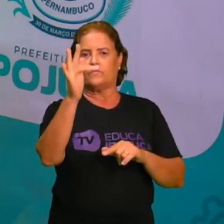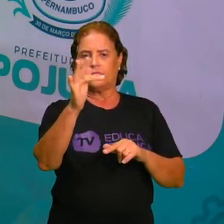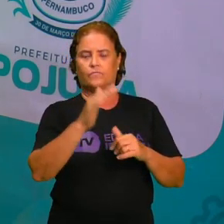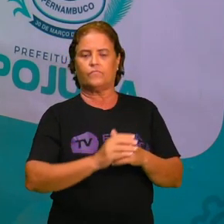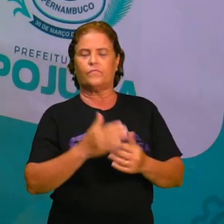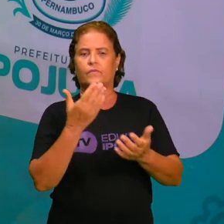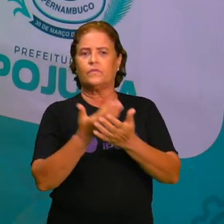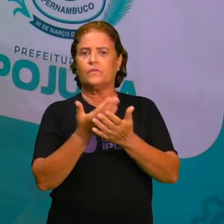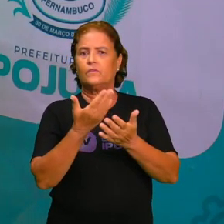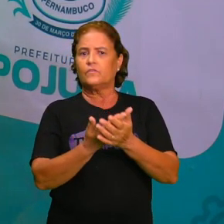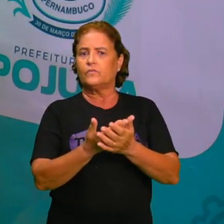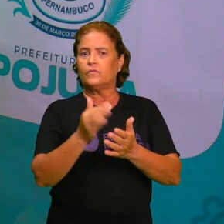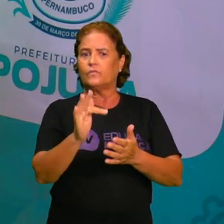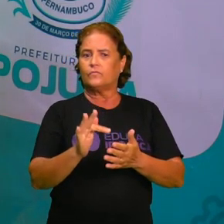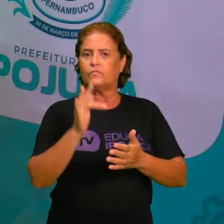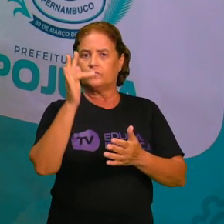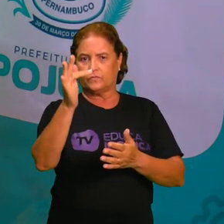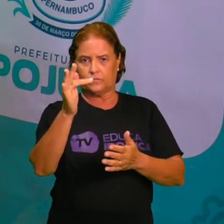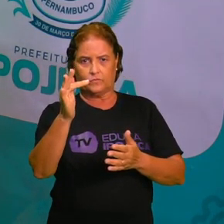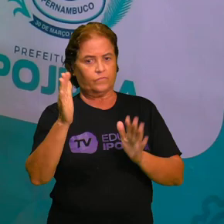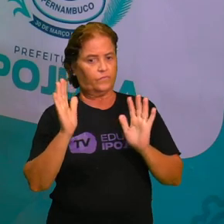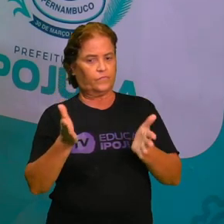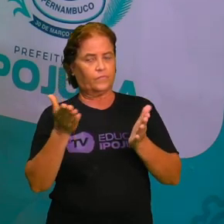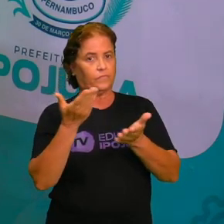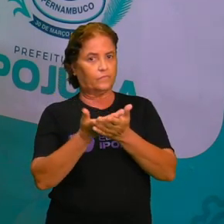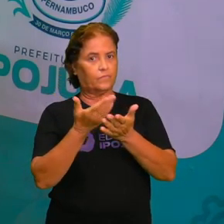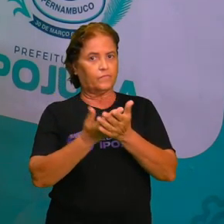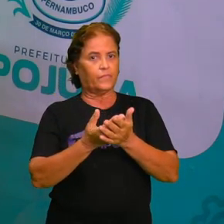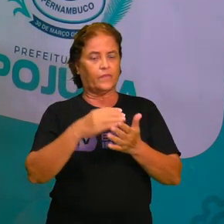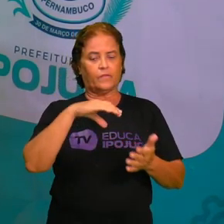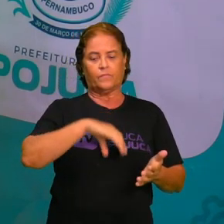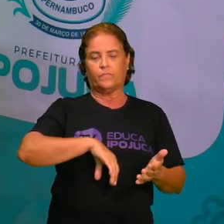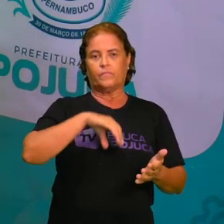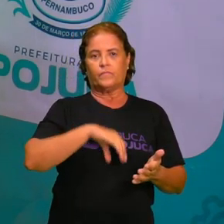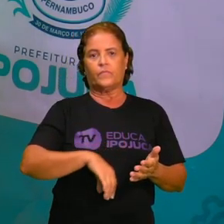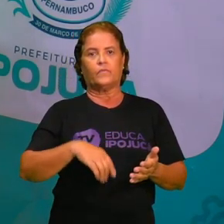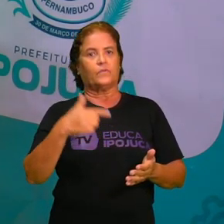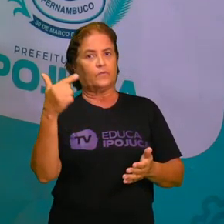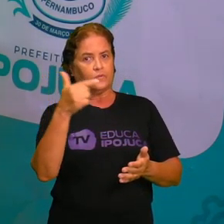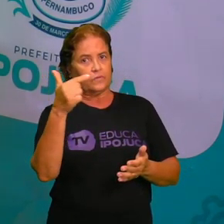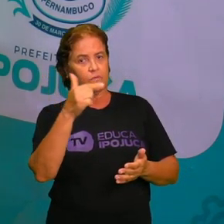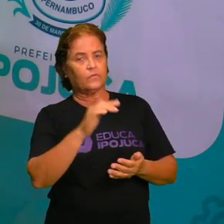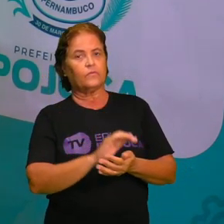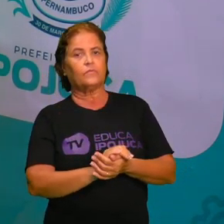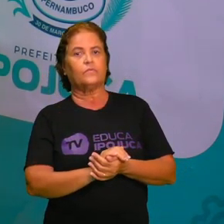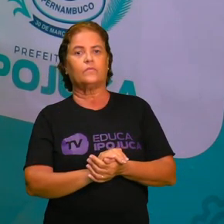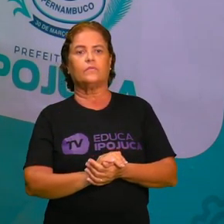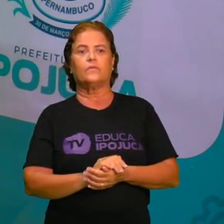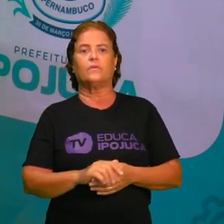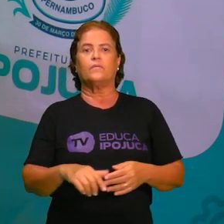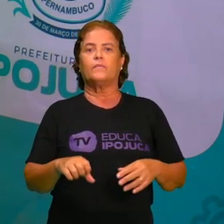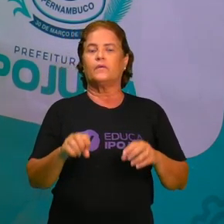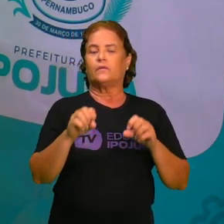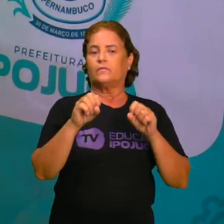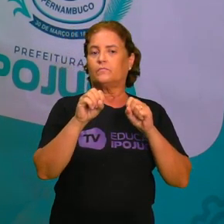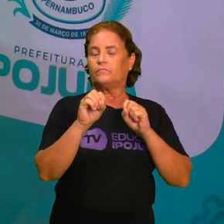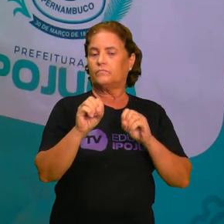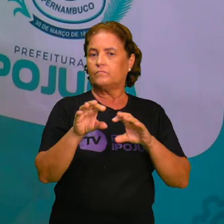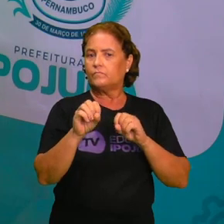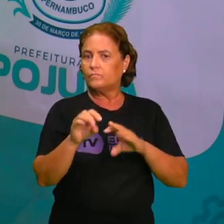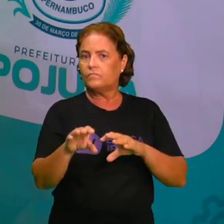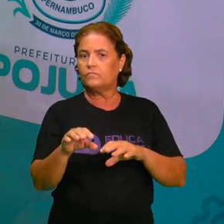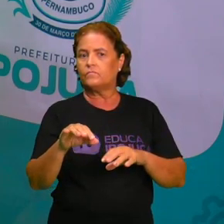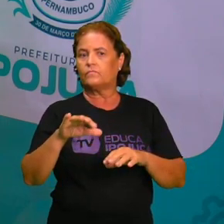futuro. Hoje a aula é de Língua Portuguesa, a aula 2 de Língua Portuguesa para Educação de Jovens e